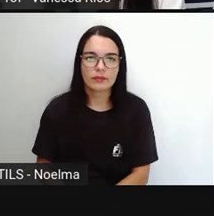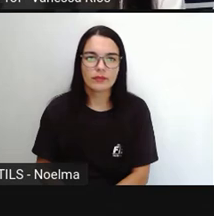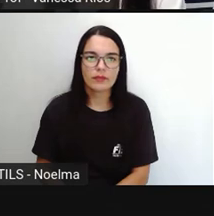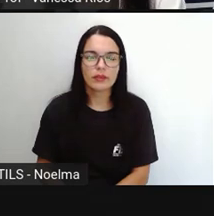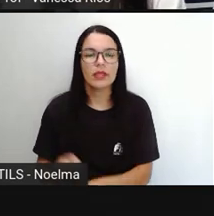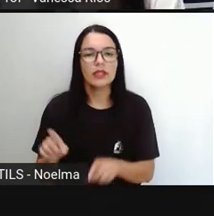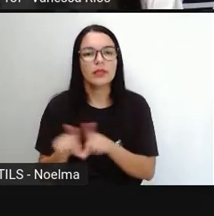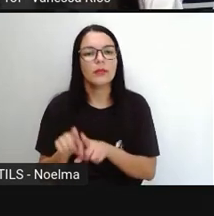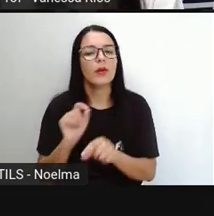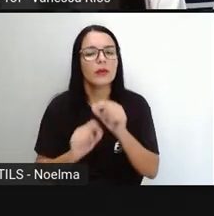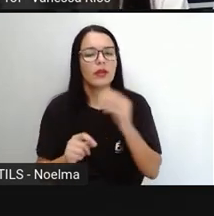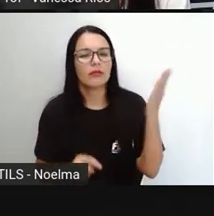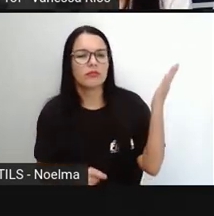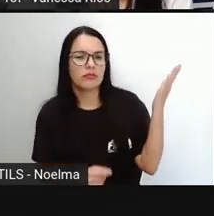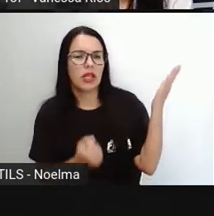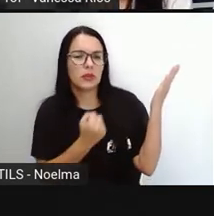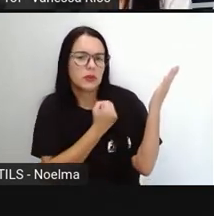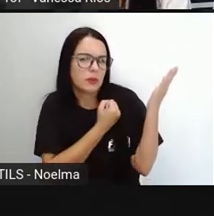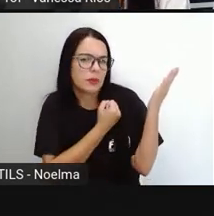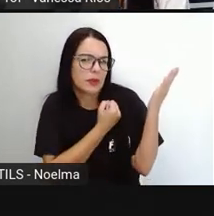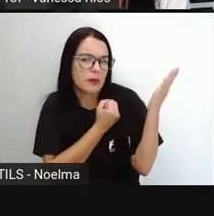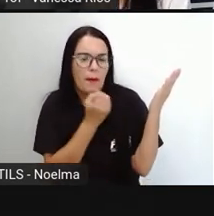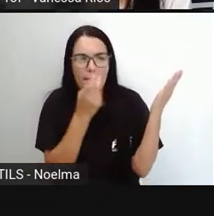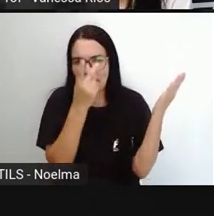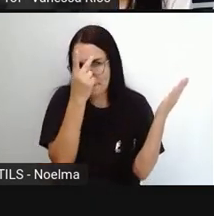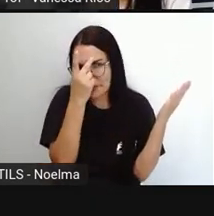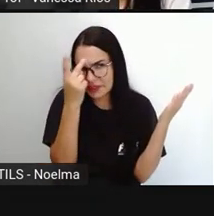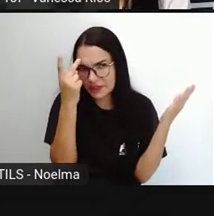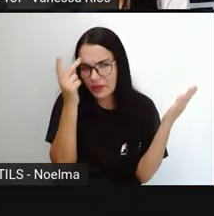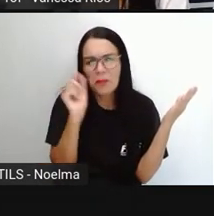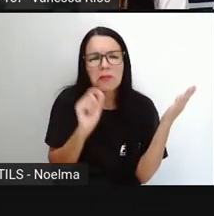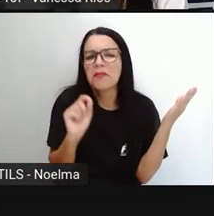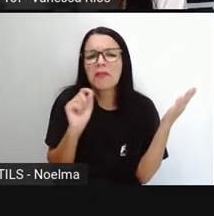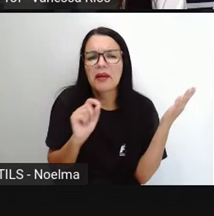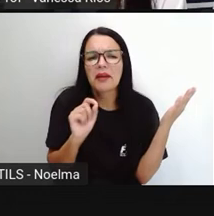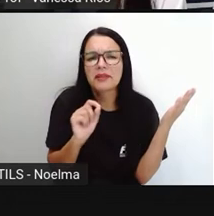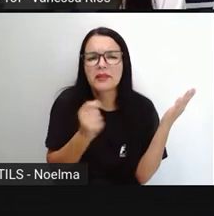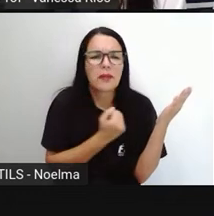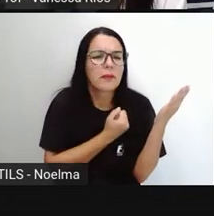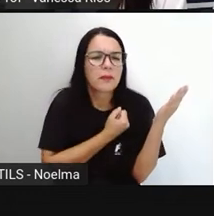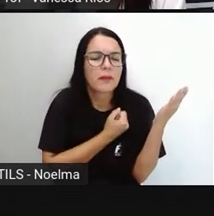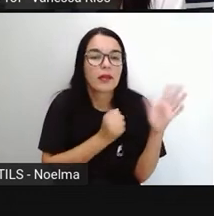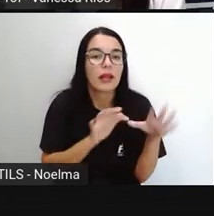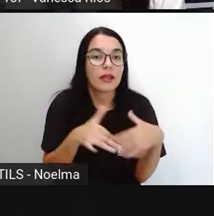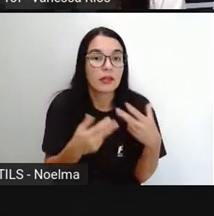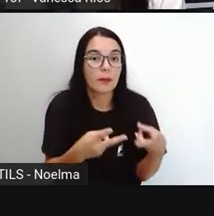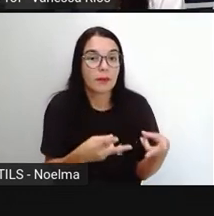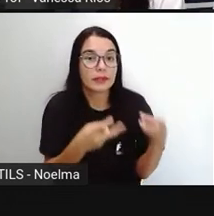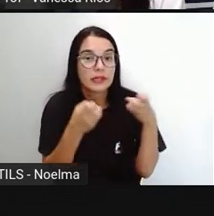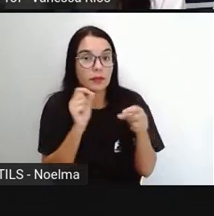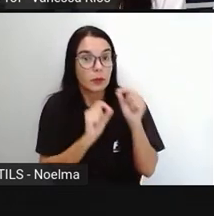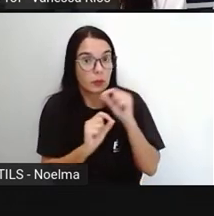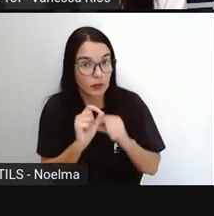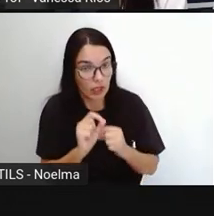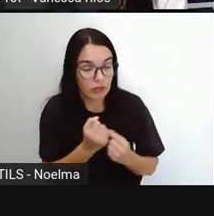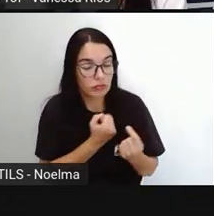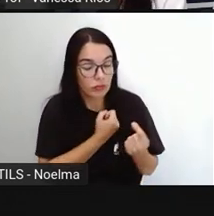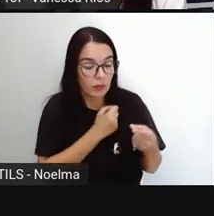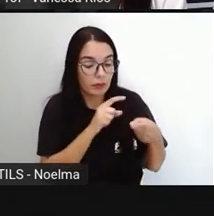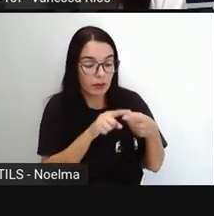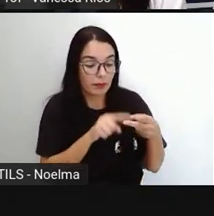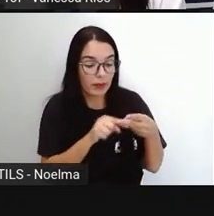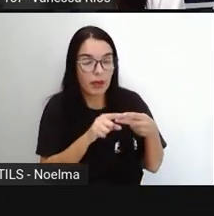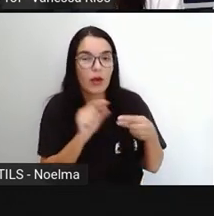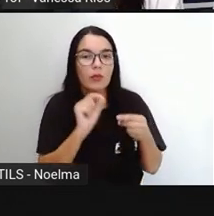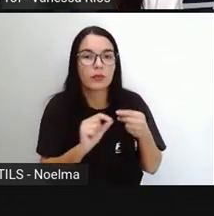E aí, enquanto a número, né? Observando o número e pessoa, a gente percebe que em relação ao número,